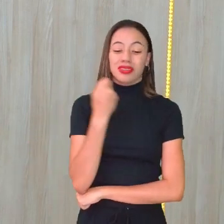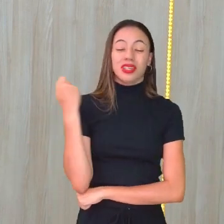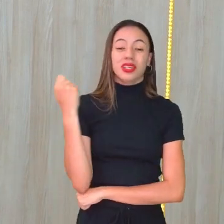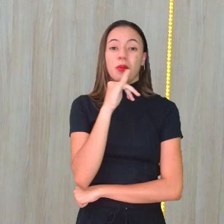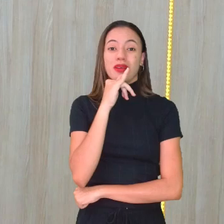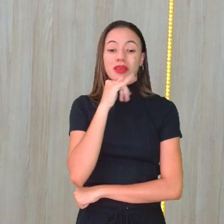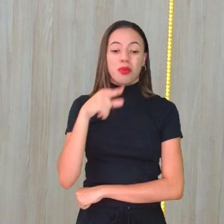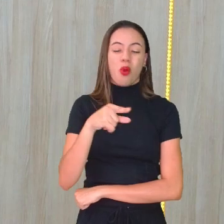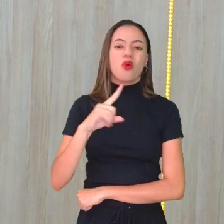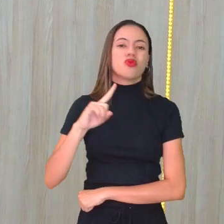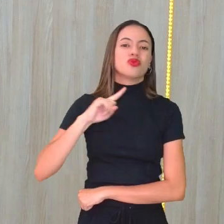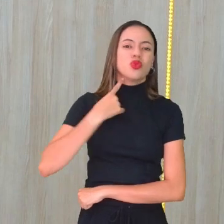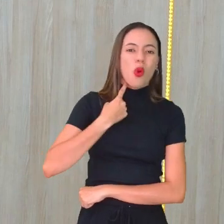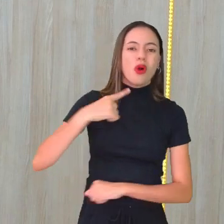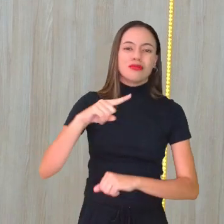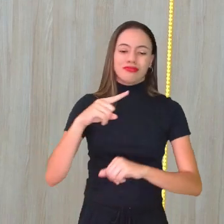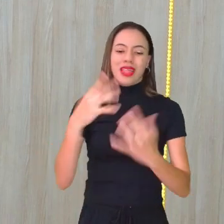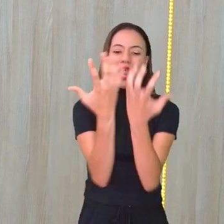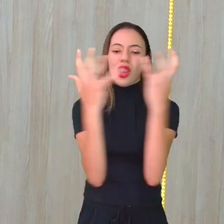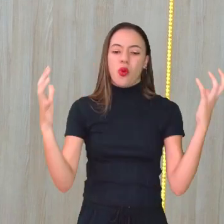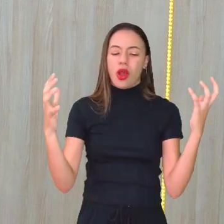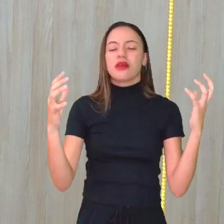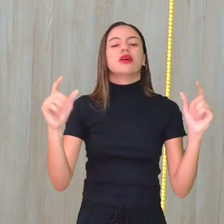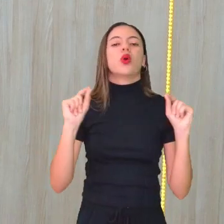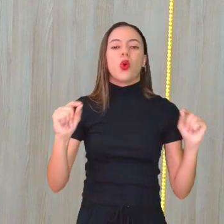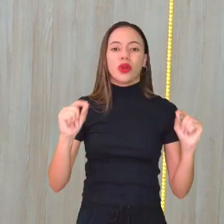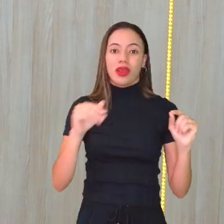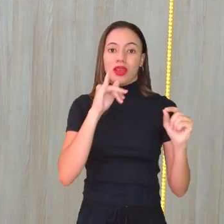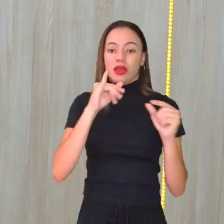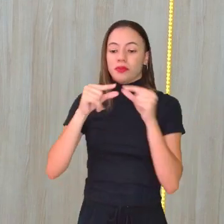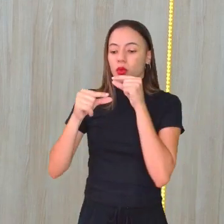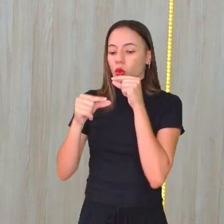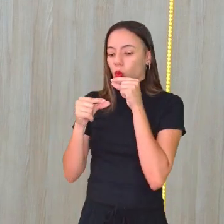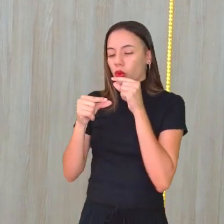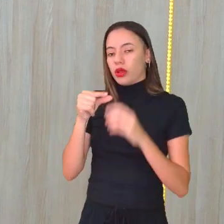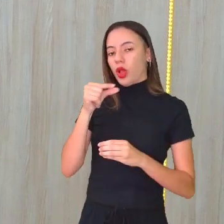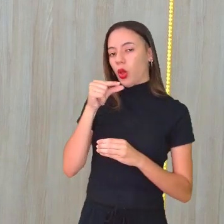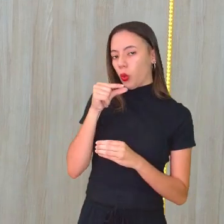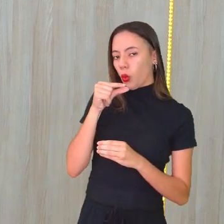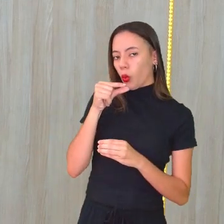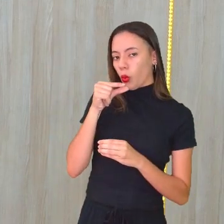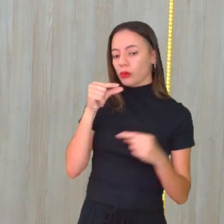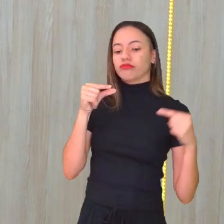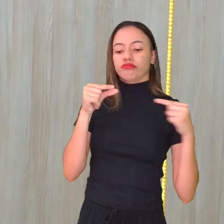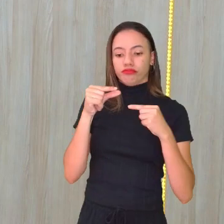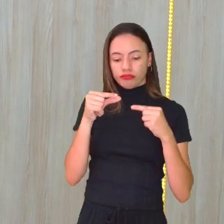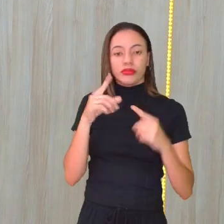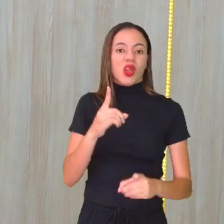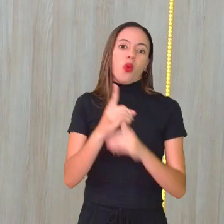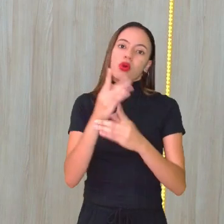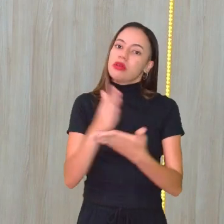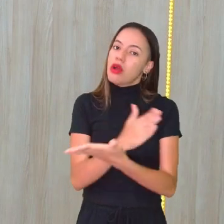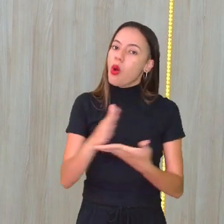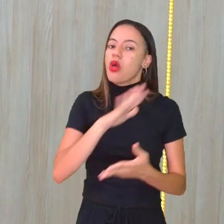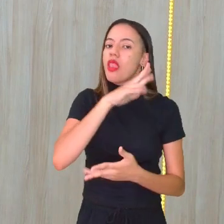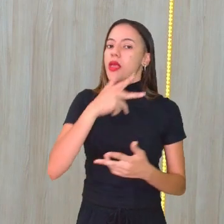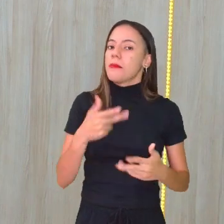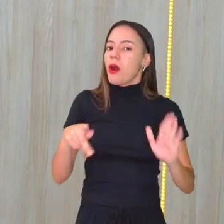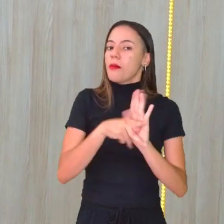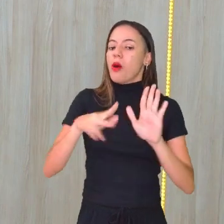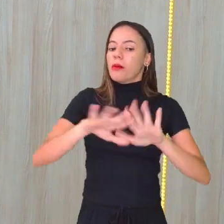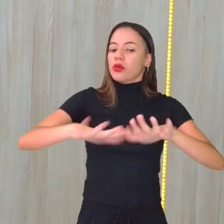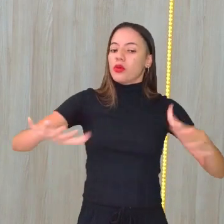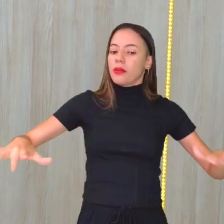é o plástico. Canudo de plástico que a gente encontra em alguns animais marinhos, não é? E que as